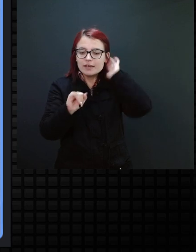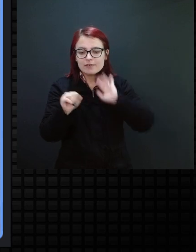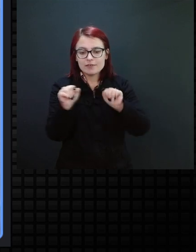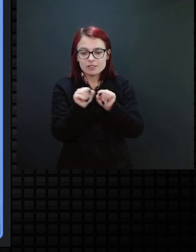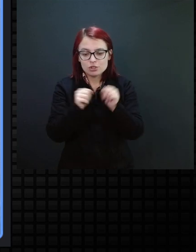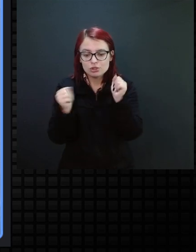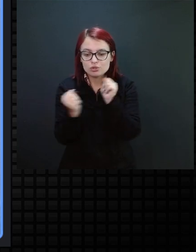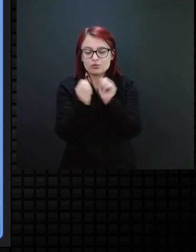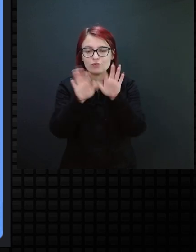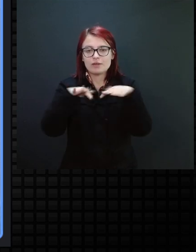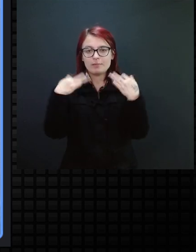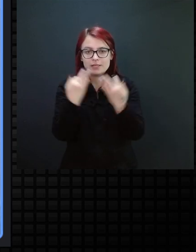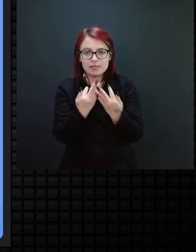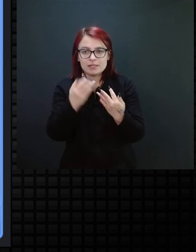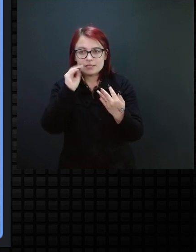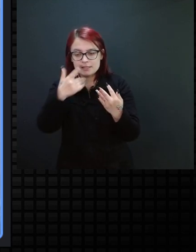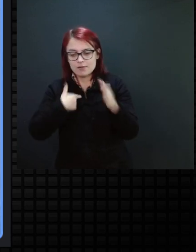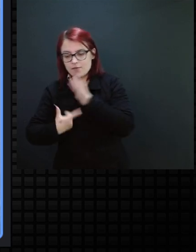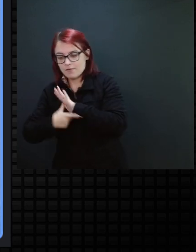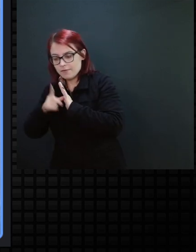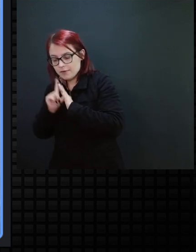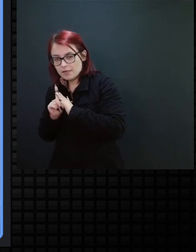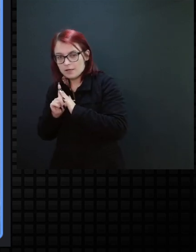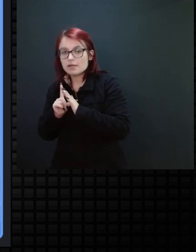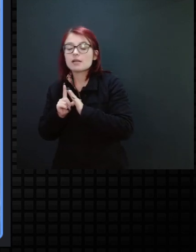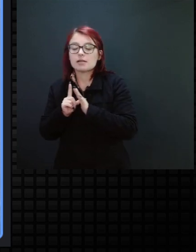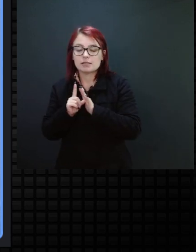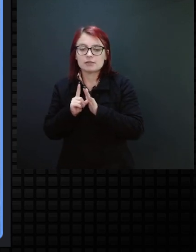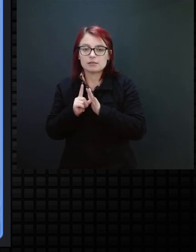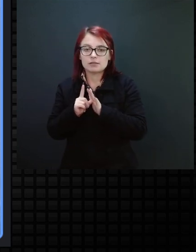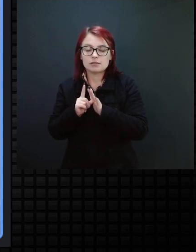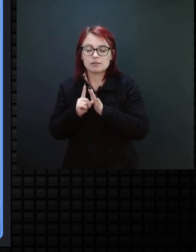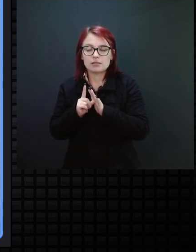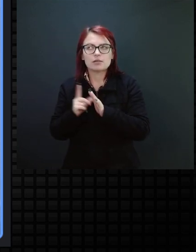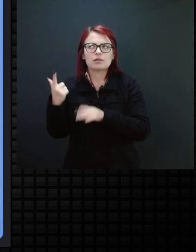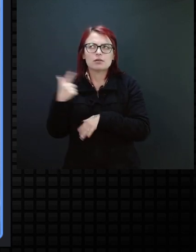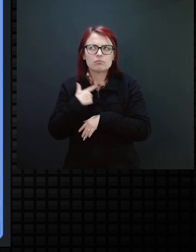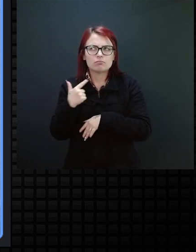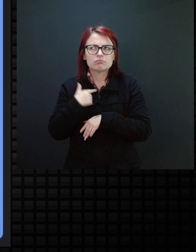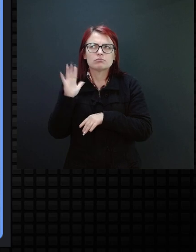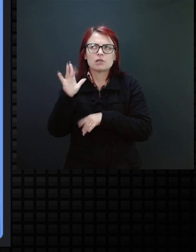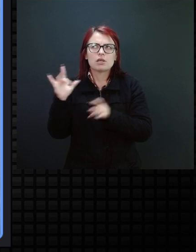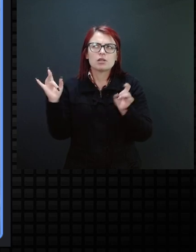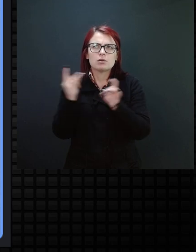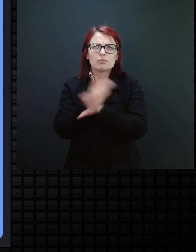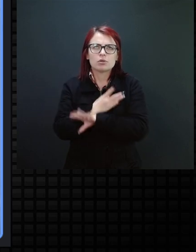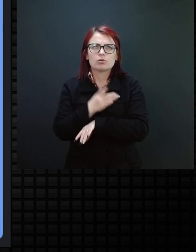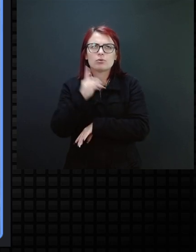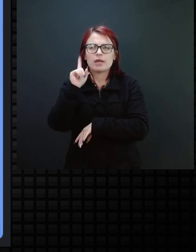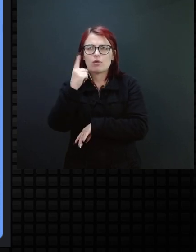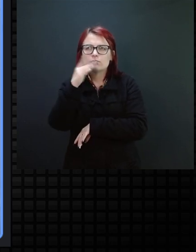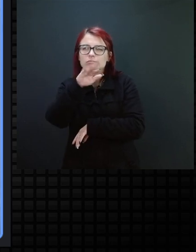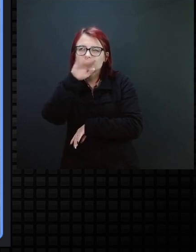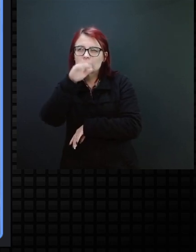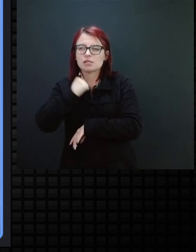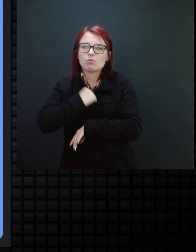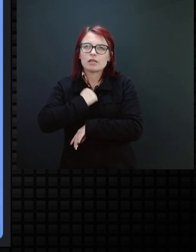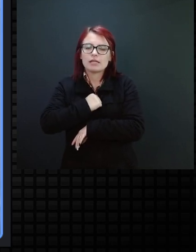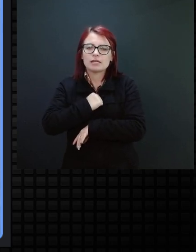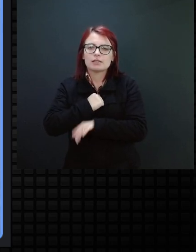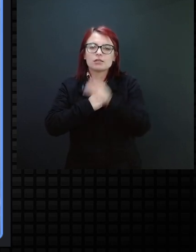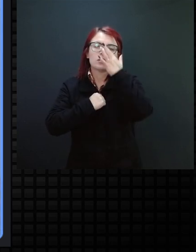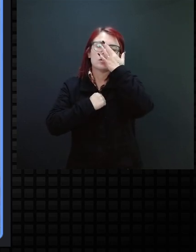família. Se eu antecipo, perdão, se eu estabeleço que vai ser o cheirinho do sabonete,